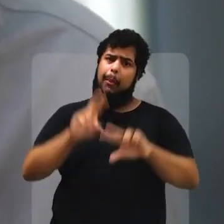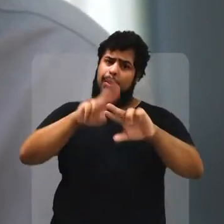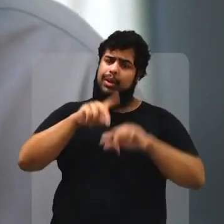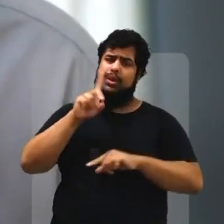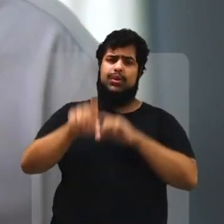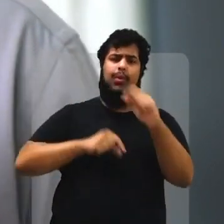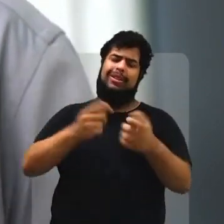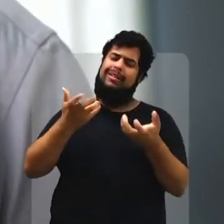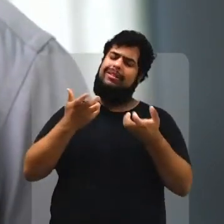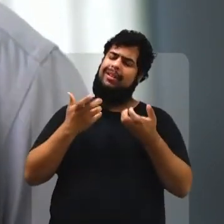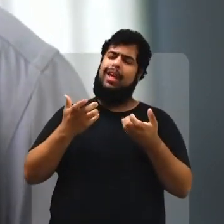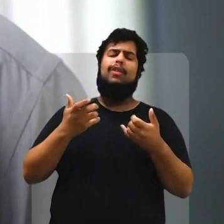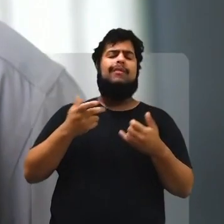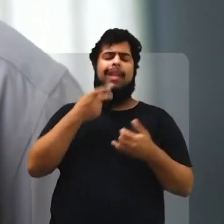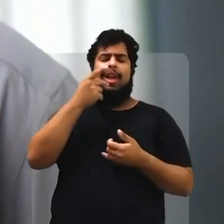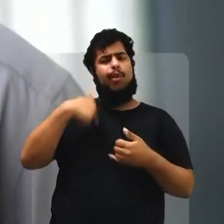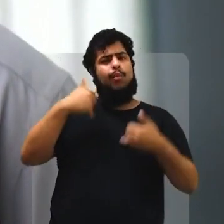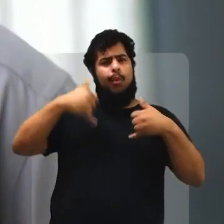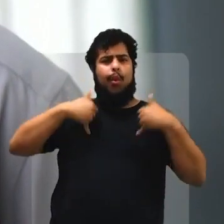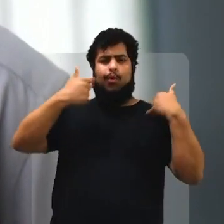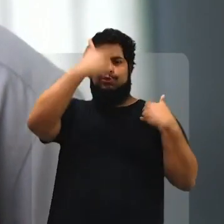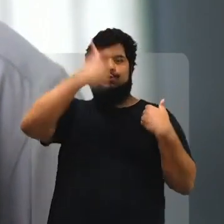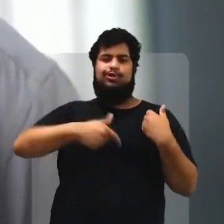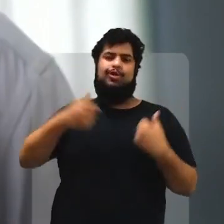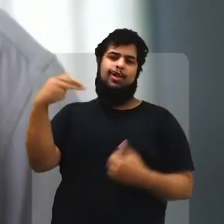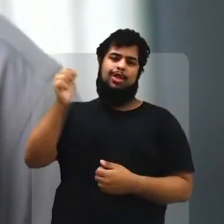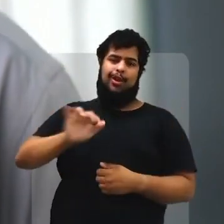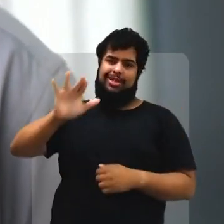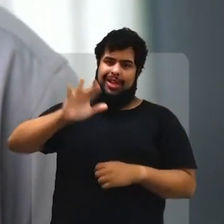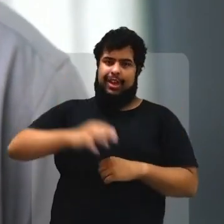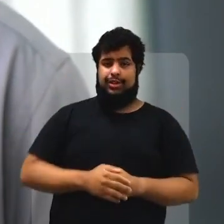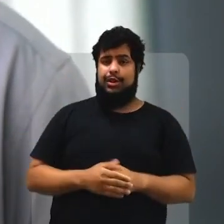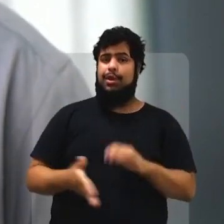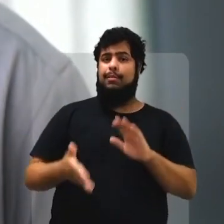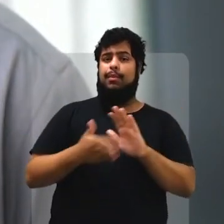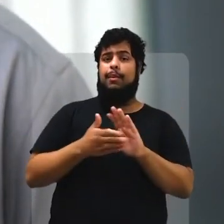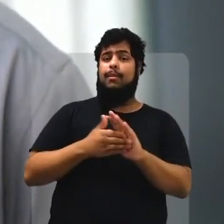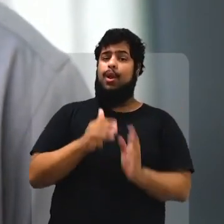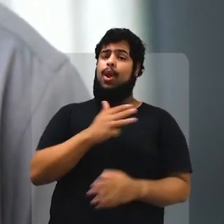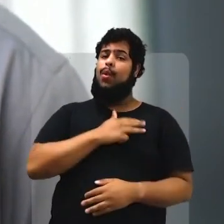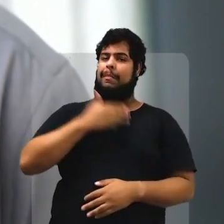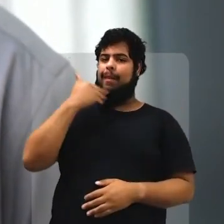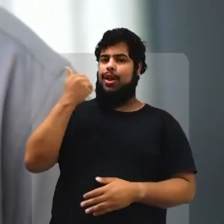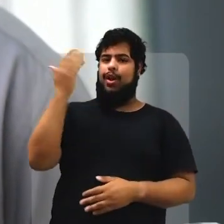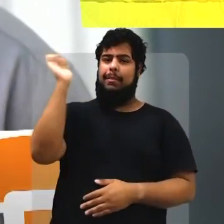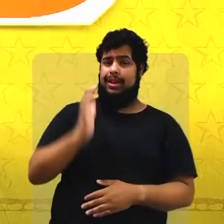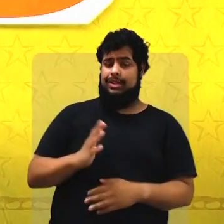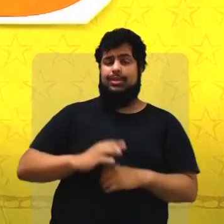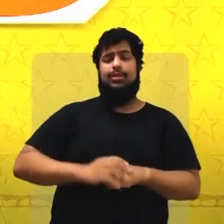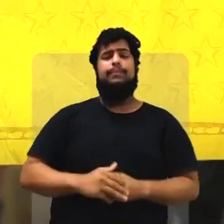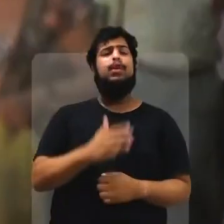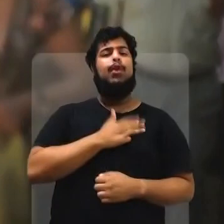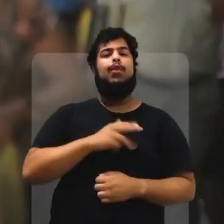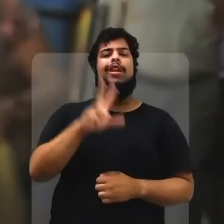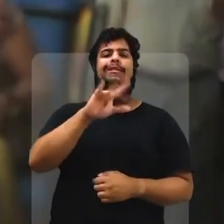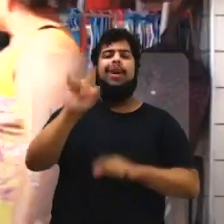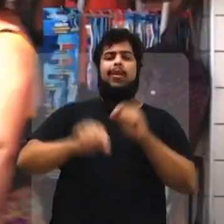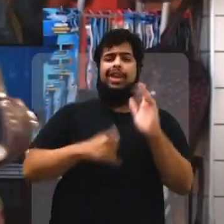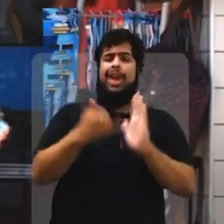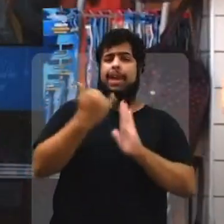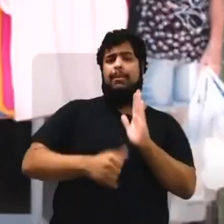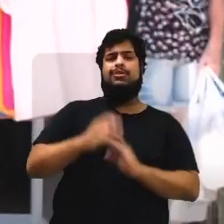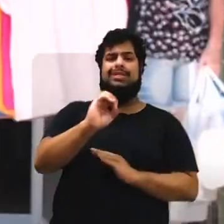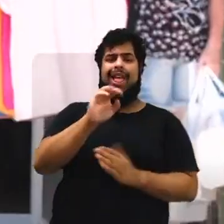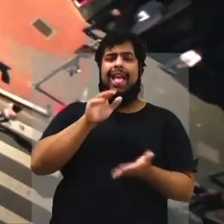viajando, aquilo que todo mundo sonha. Por isso, eu tenho orgulho de ser nordestino. Propostas do